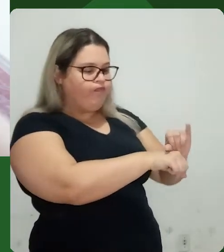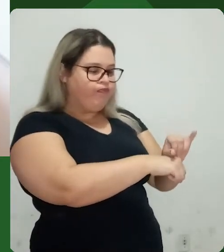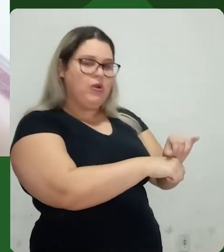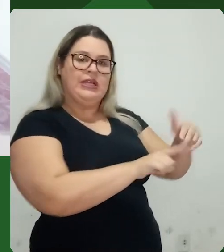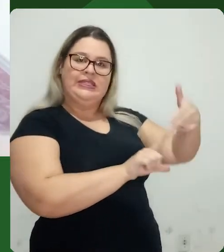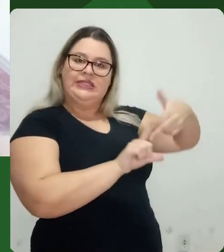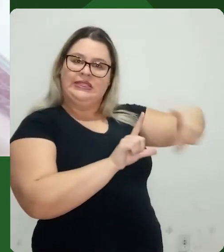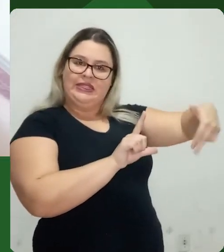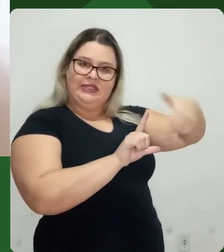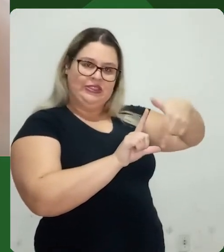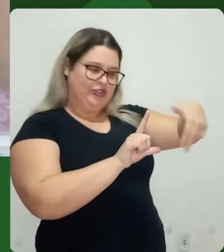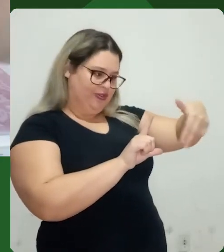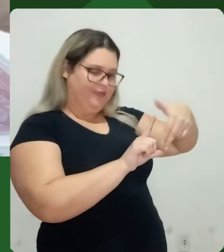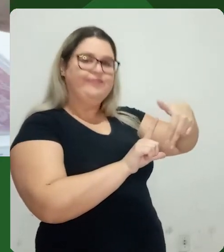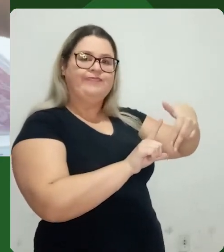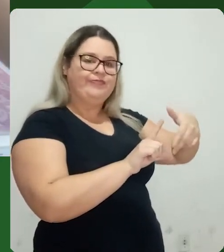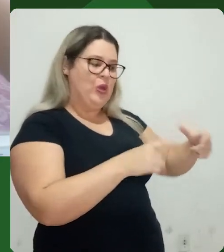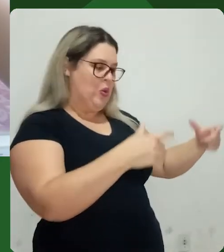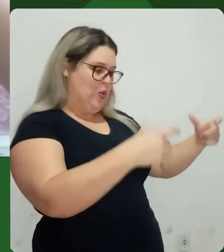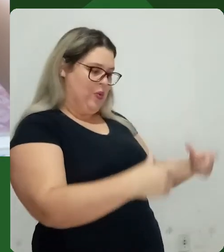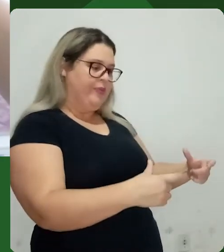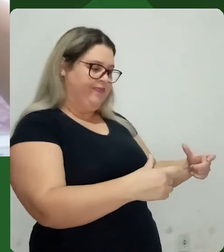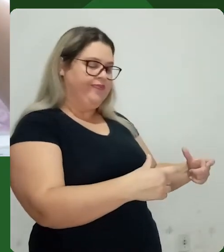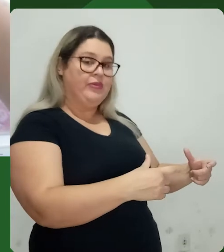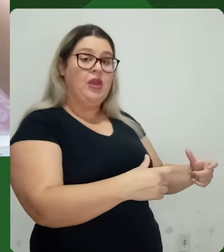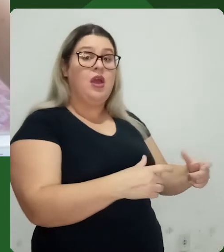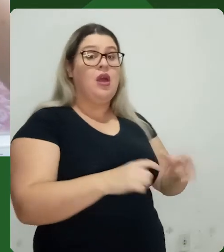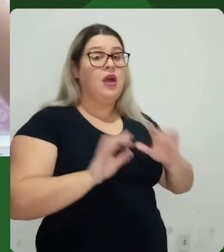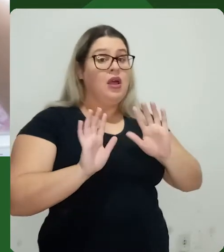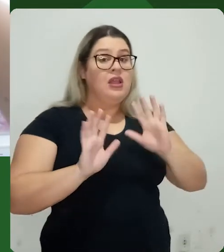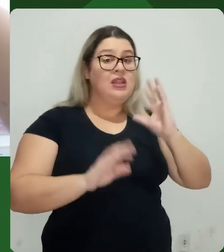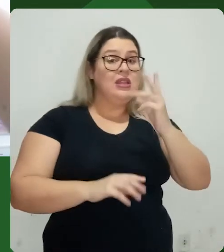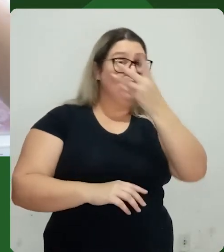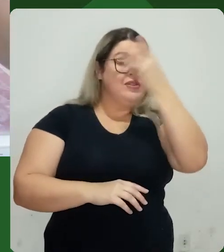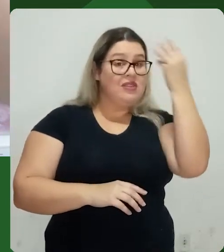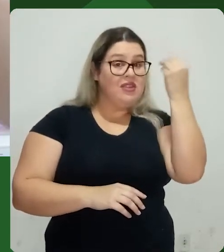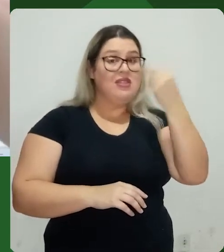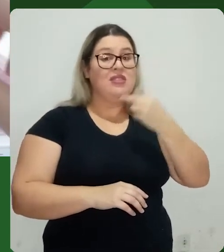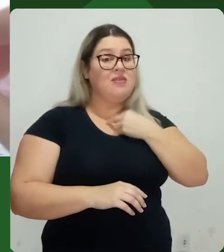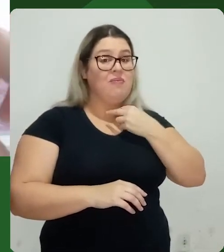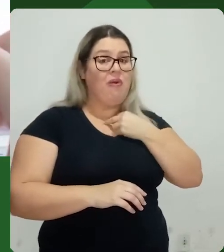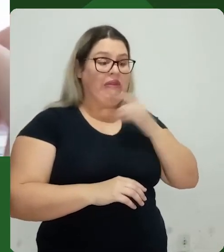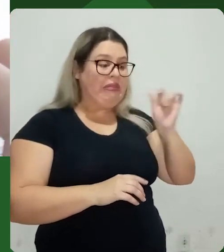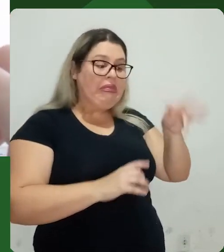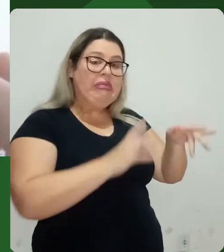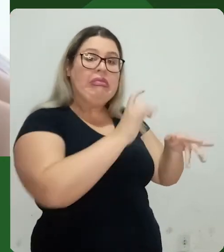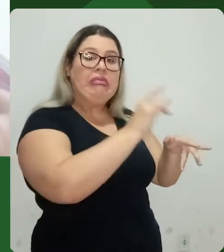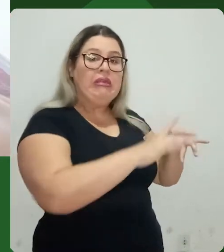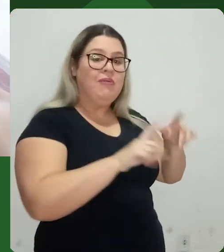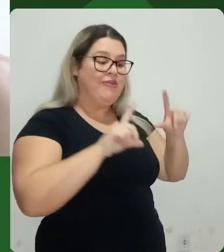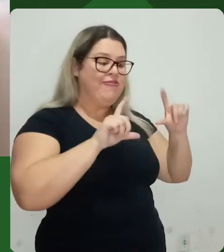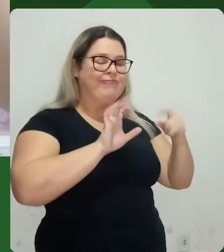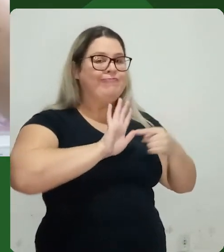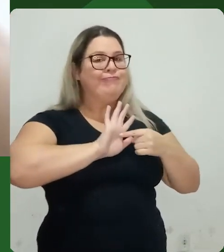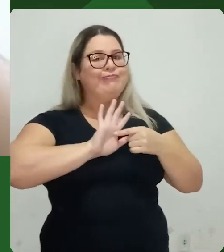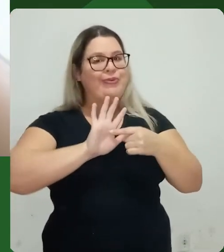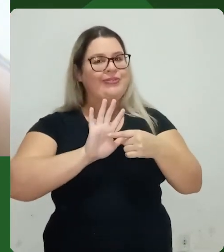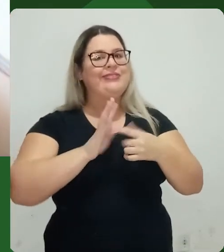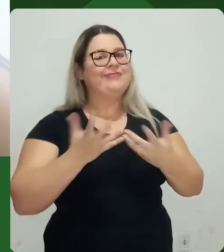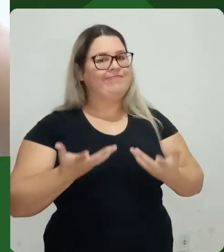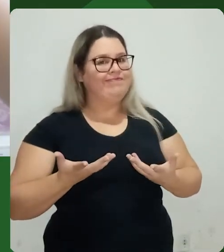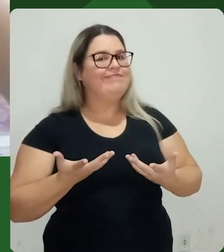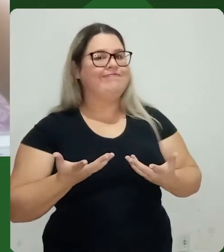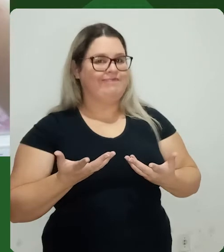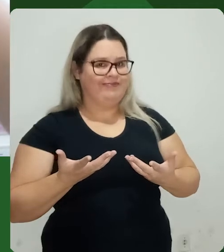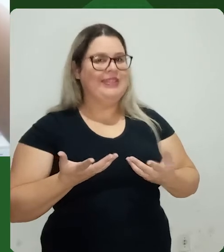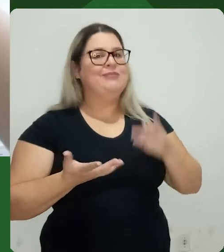posicionar o produto no set. Faz isso antes, não esquece, porque senão pode ficar digital no meio da foto. E lembra também, se você precisar mexer no